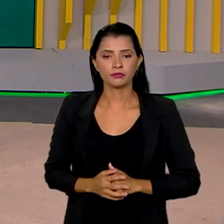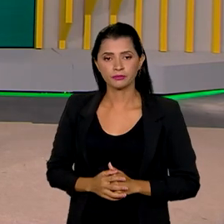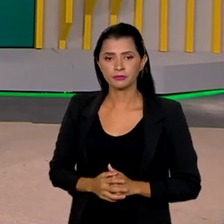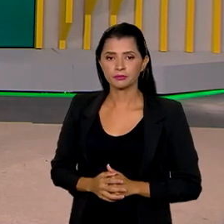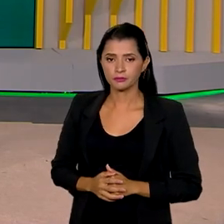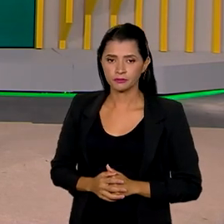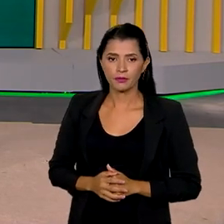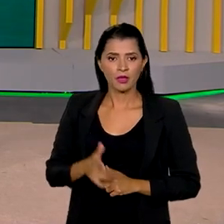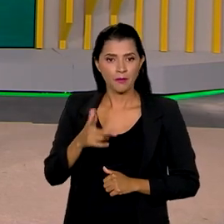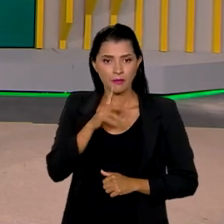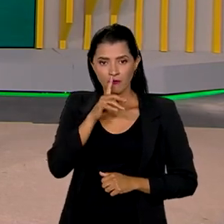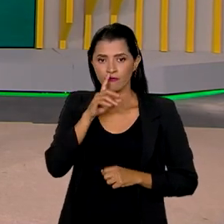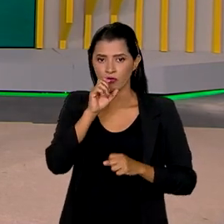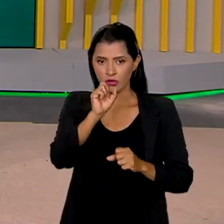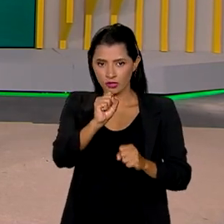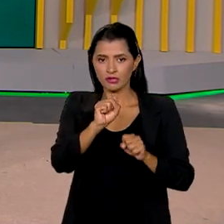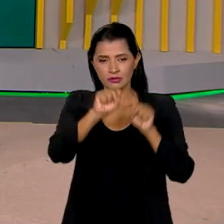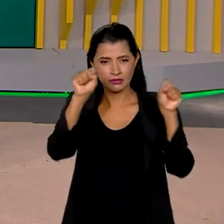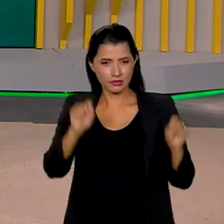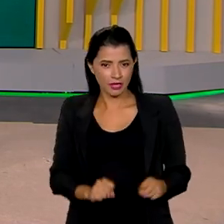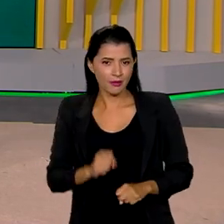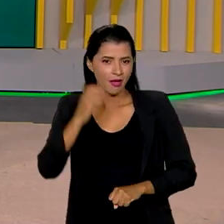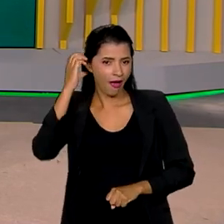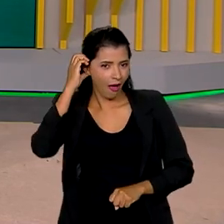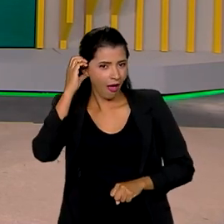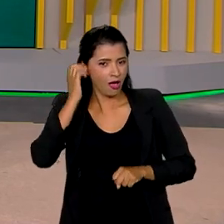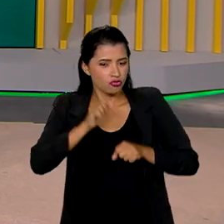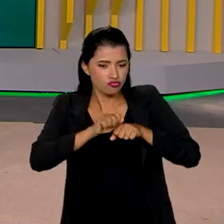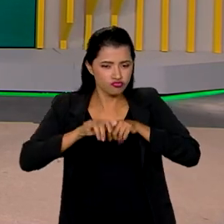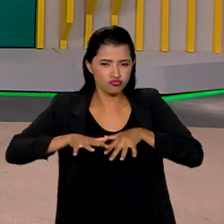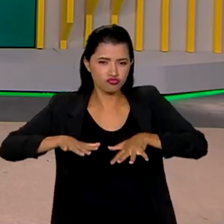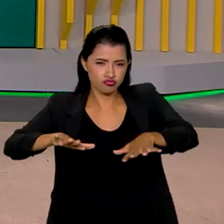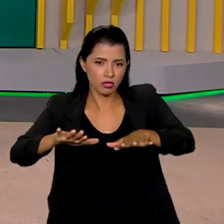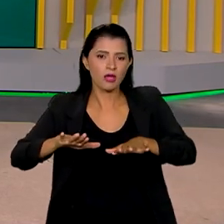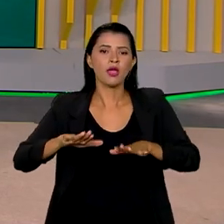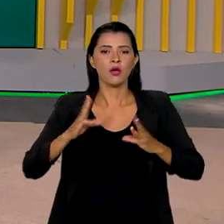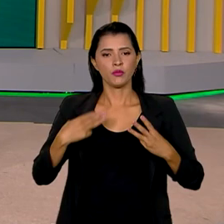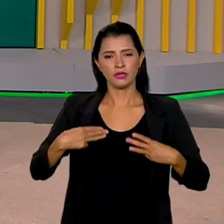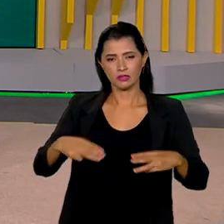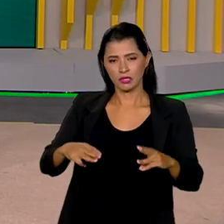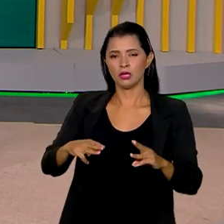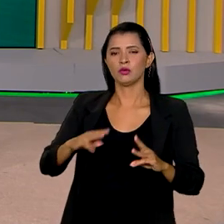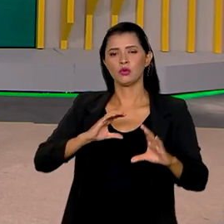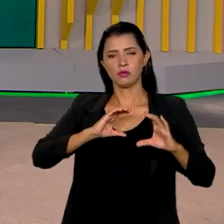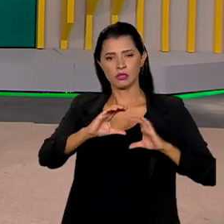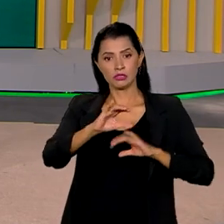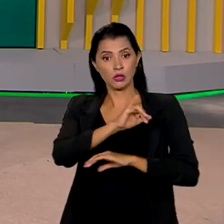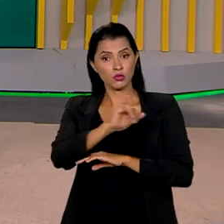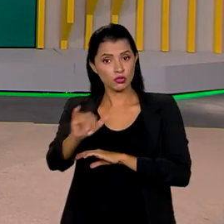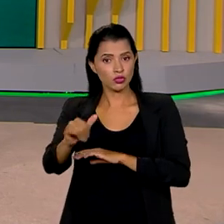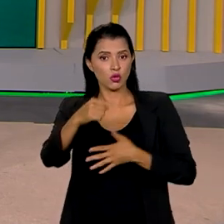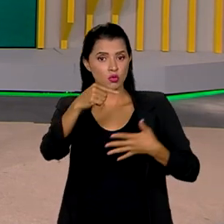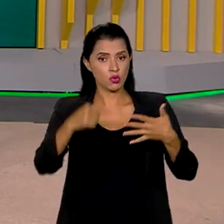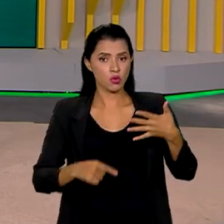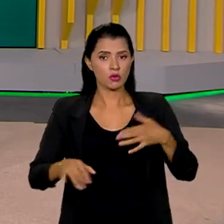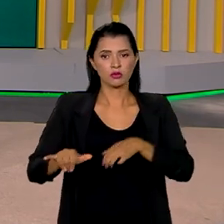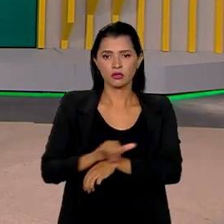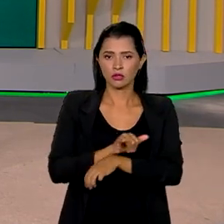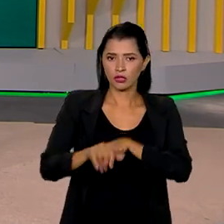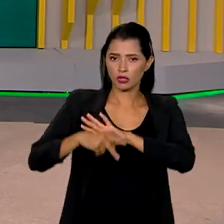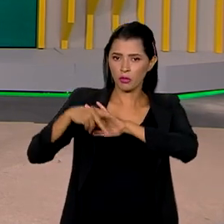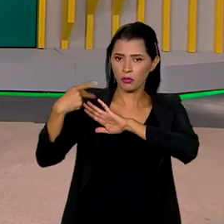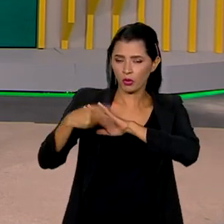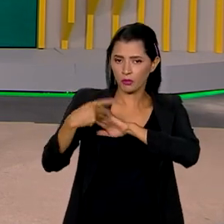Para fortalecer o sistema de radiodifusão no Brasil, o Ministério das Comunicações anunciou um pacote de medidas.